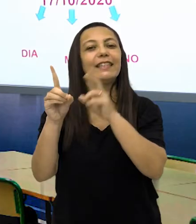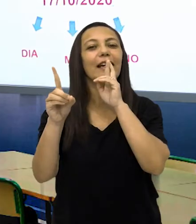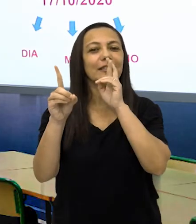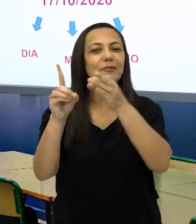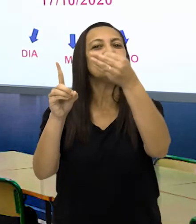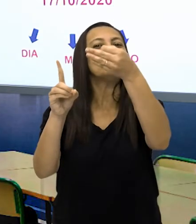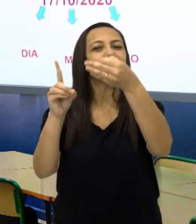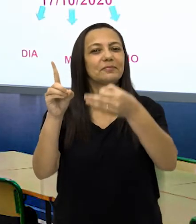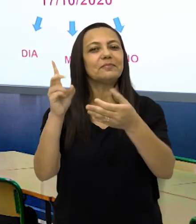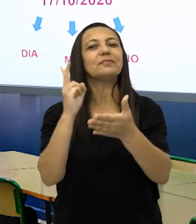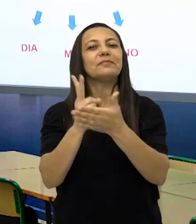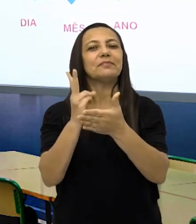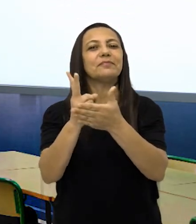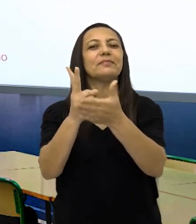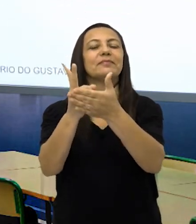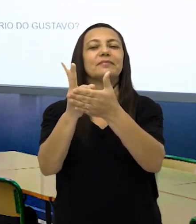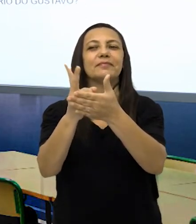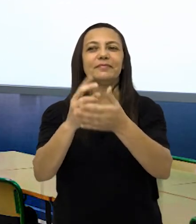Vamos continuar.